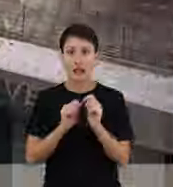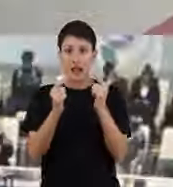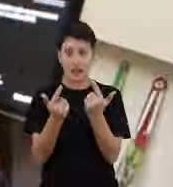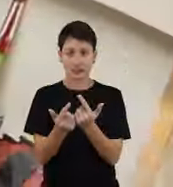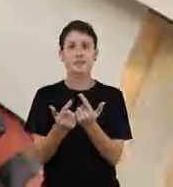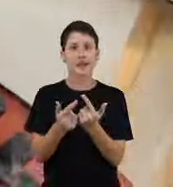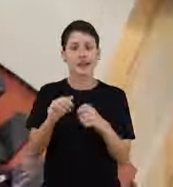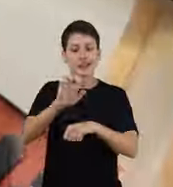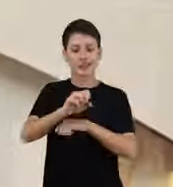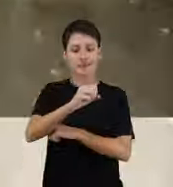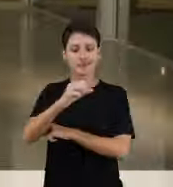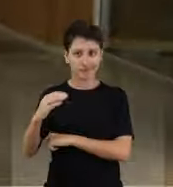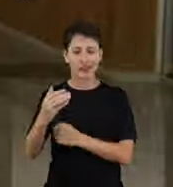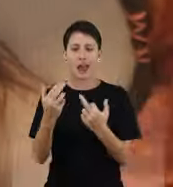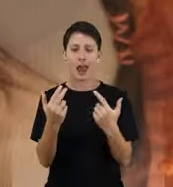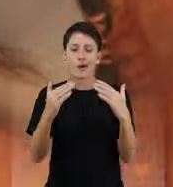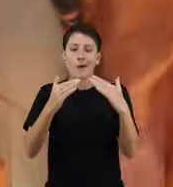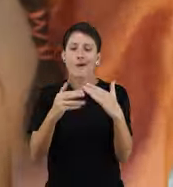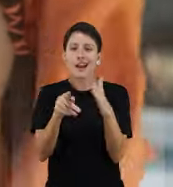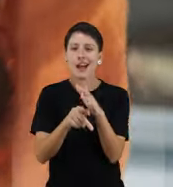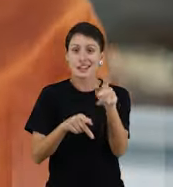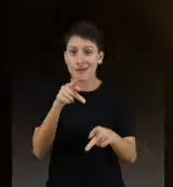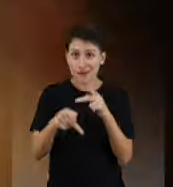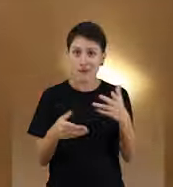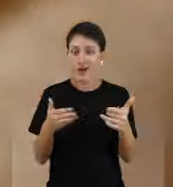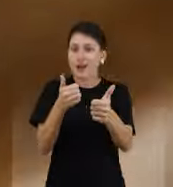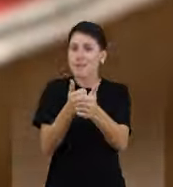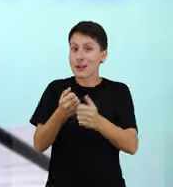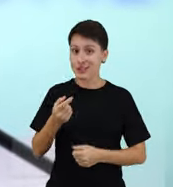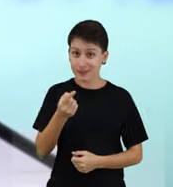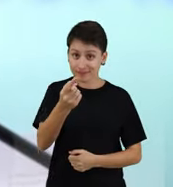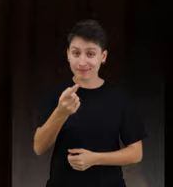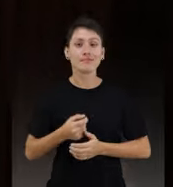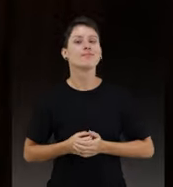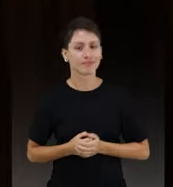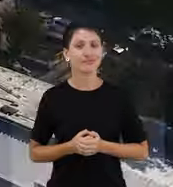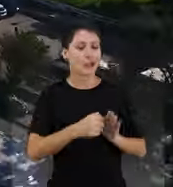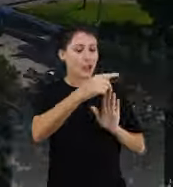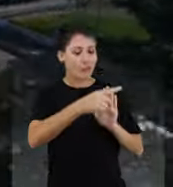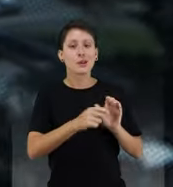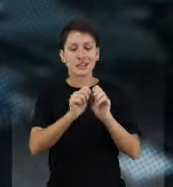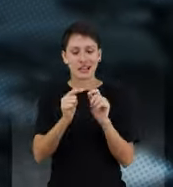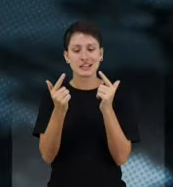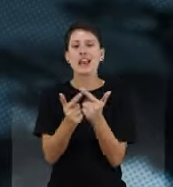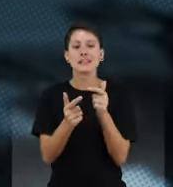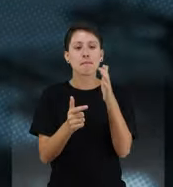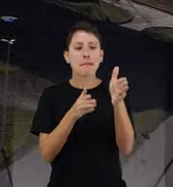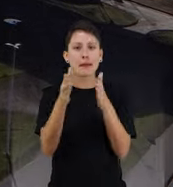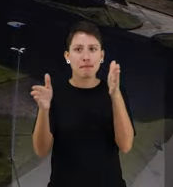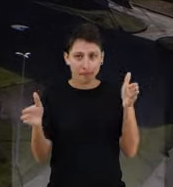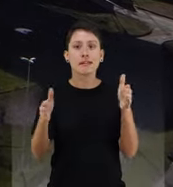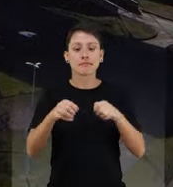A Assembleia Legislativa de Santa Catarina é a casa do povo e agora está muito mais perto de você. Com o Projeto Alesque